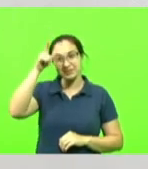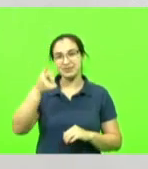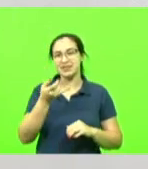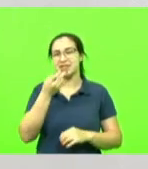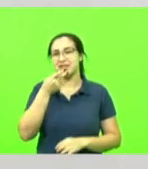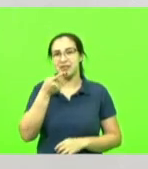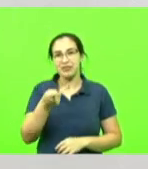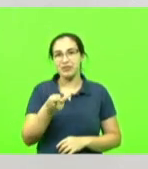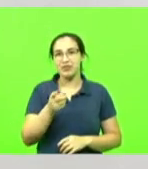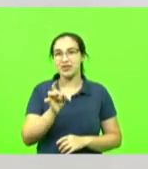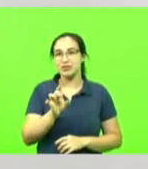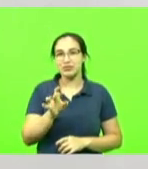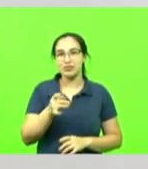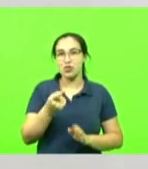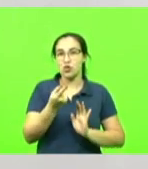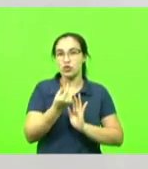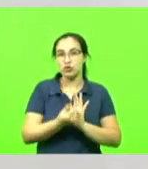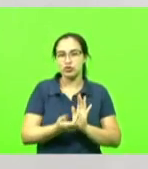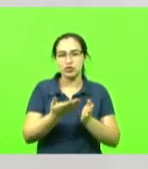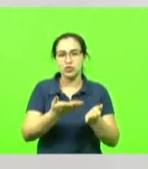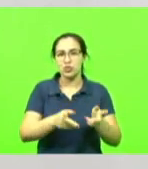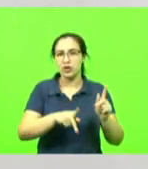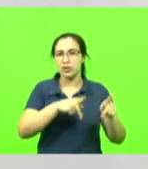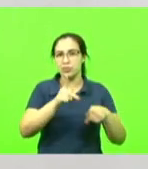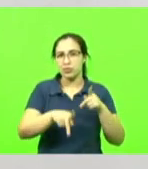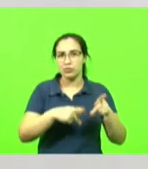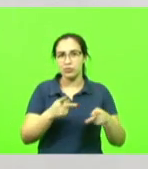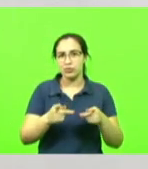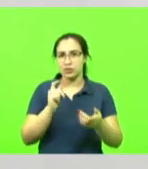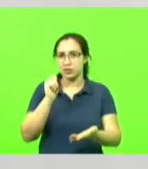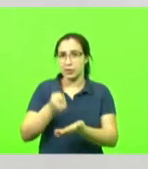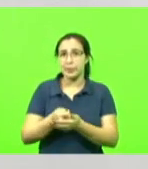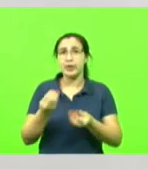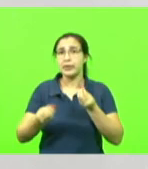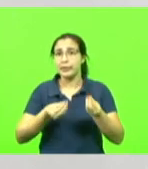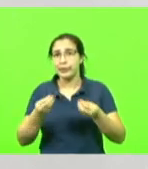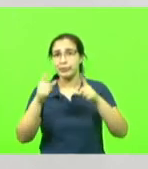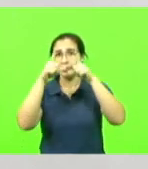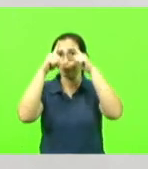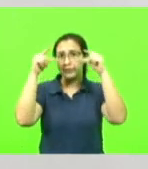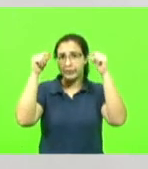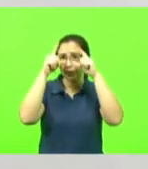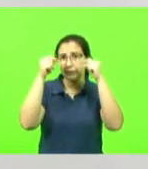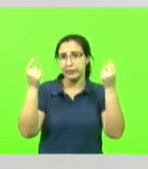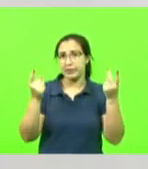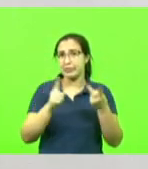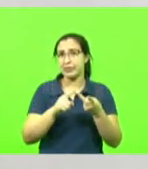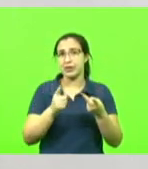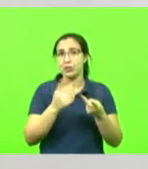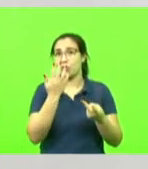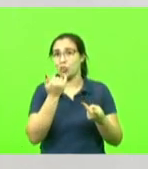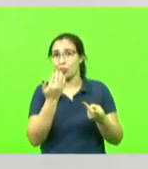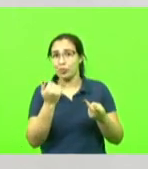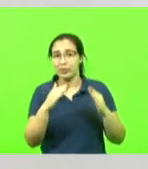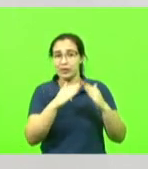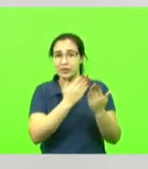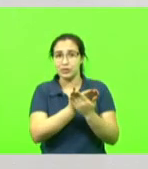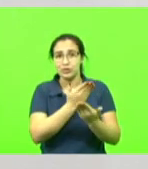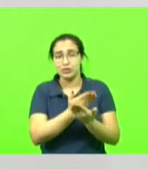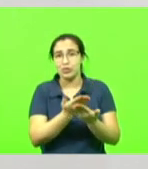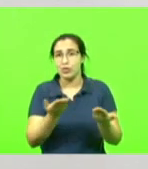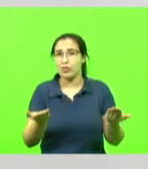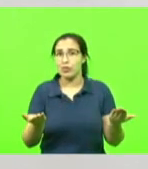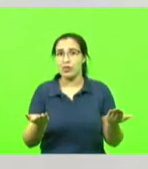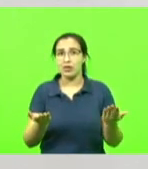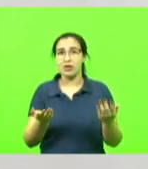se faz obra sem dinheiro, não se compra merenda sem dinheiro, não se paga enfermeiro sem dinheiro, não se paga, não se faz nada